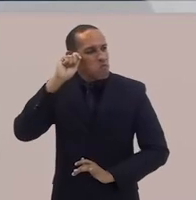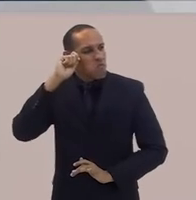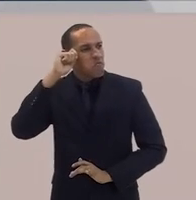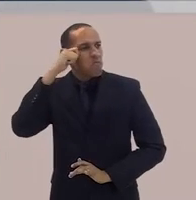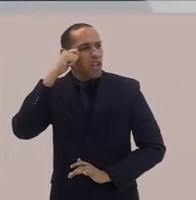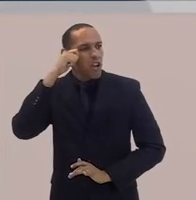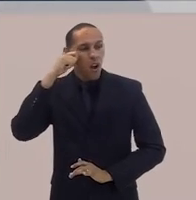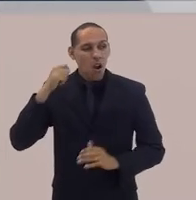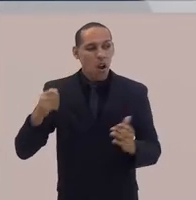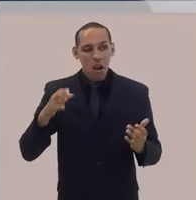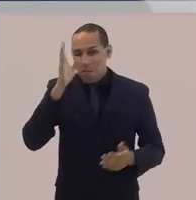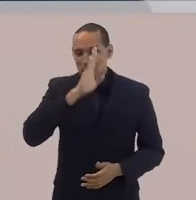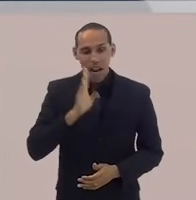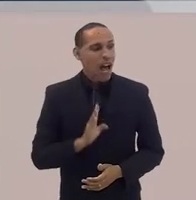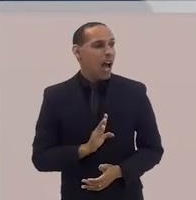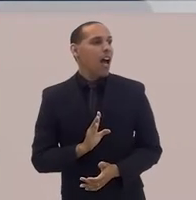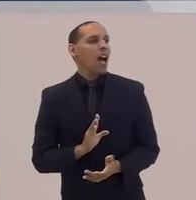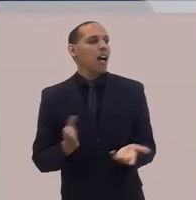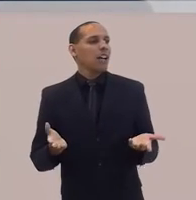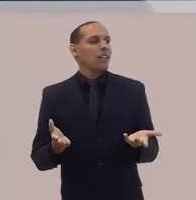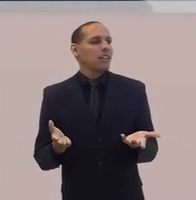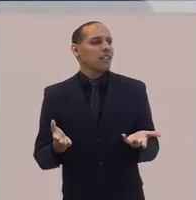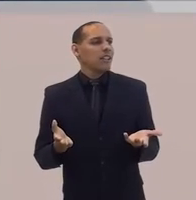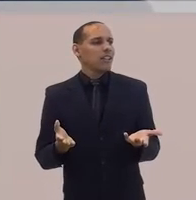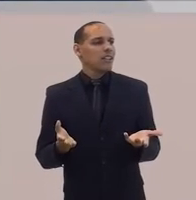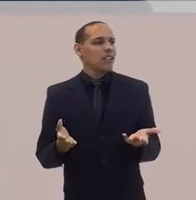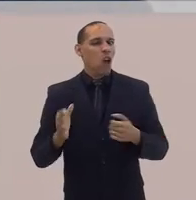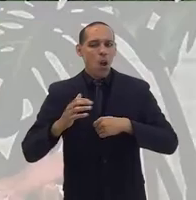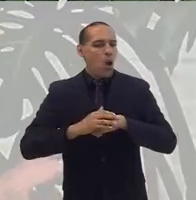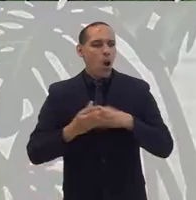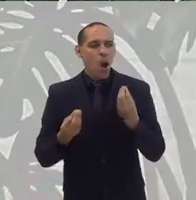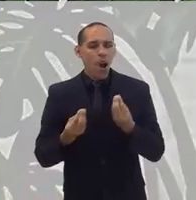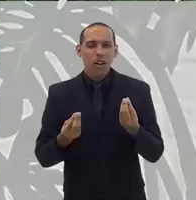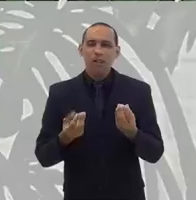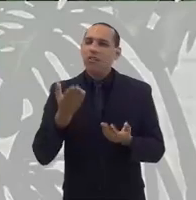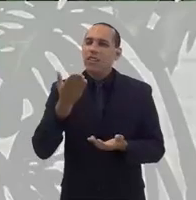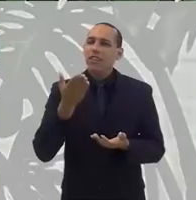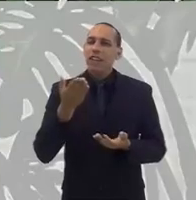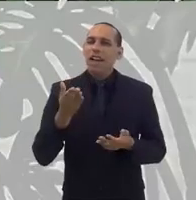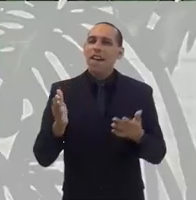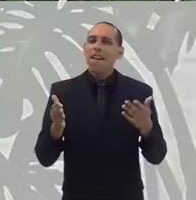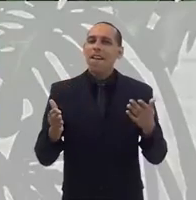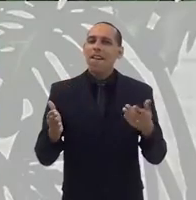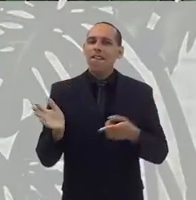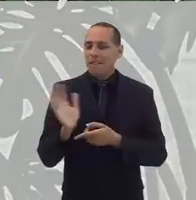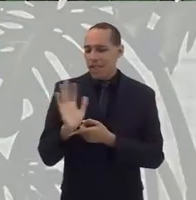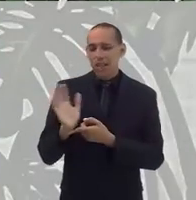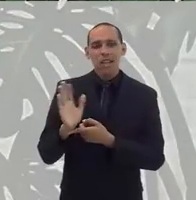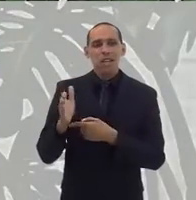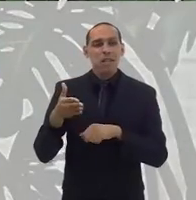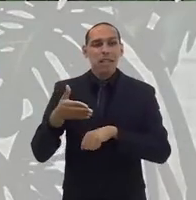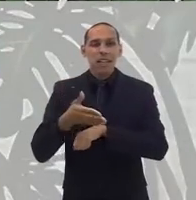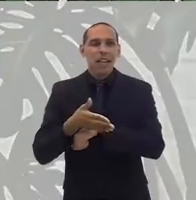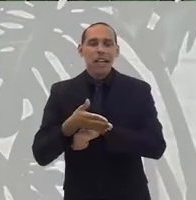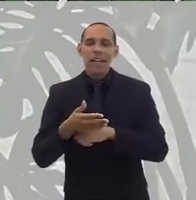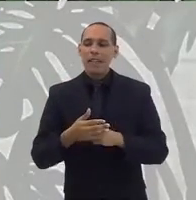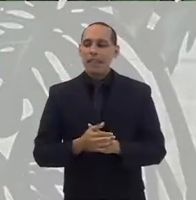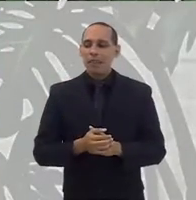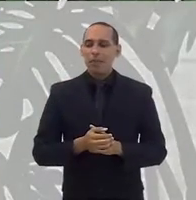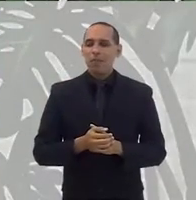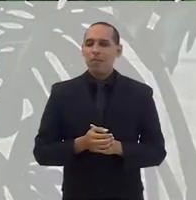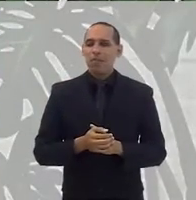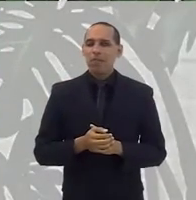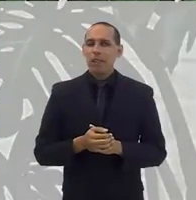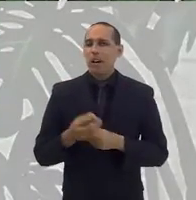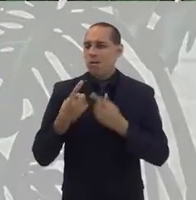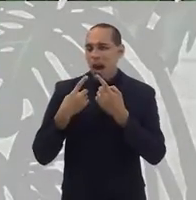negro no Brasil Colônia. Como foi atuar nesse filme? E eu queria saber